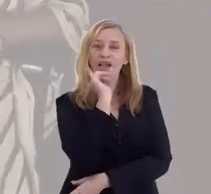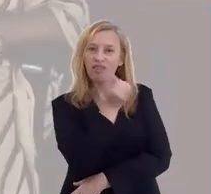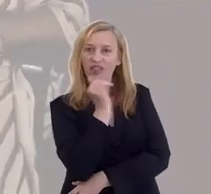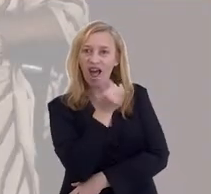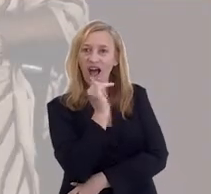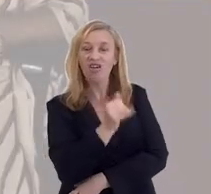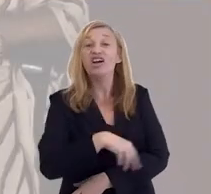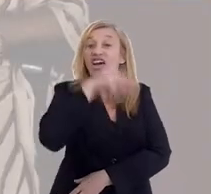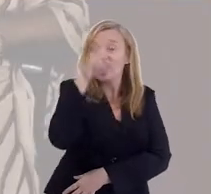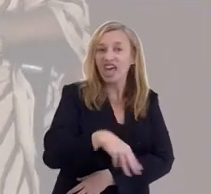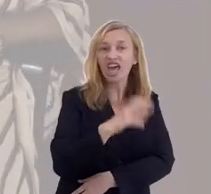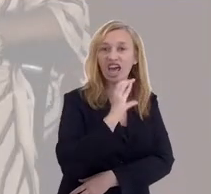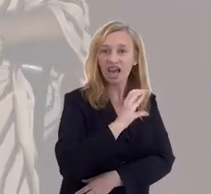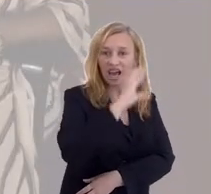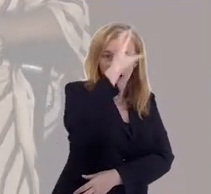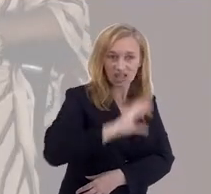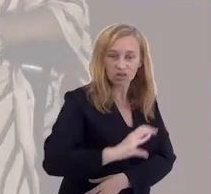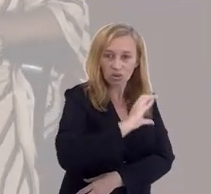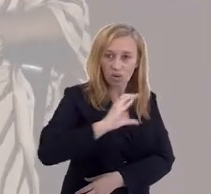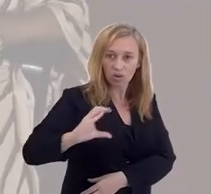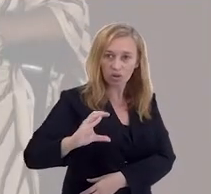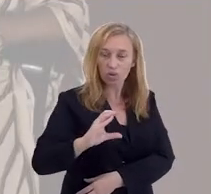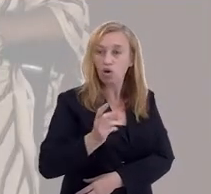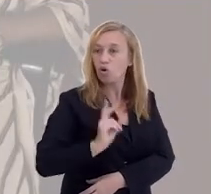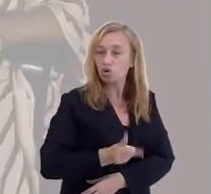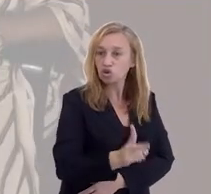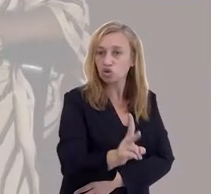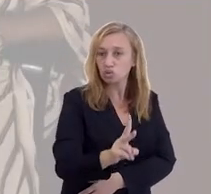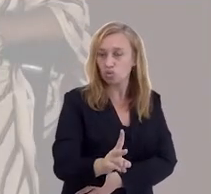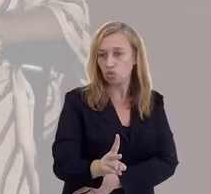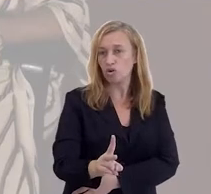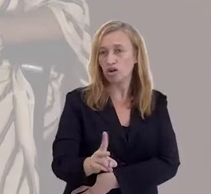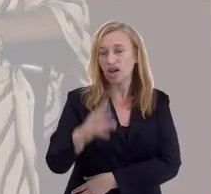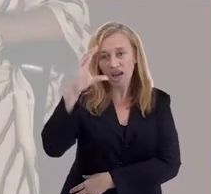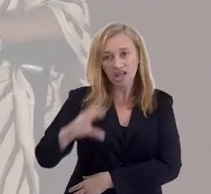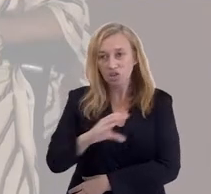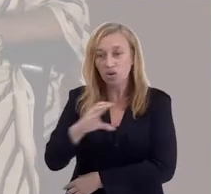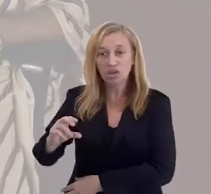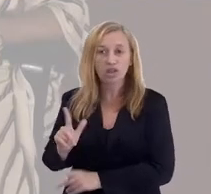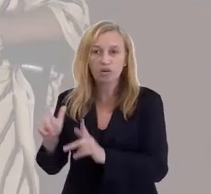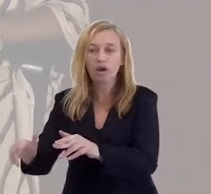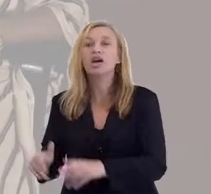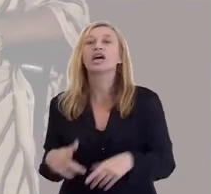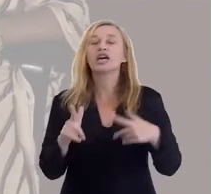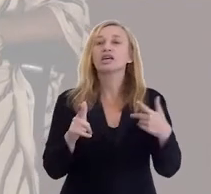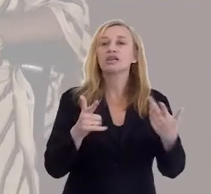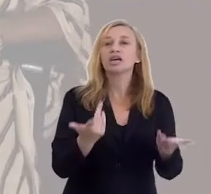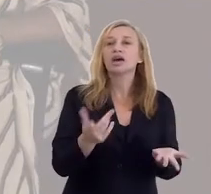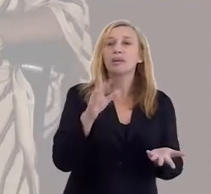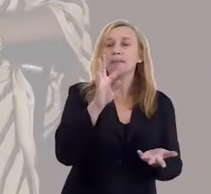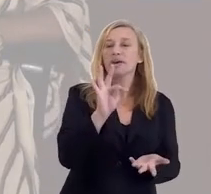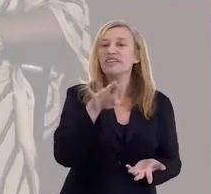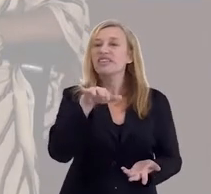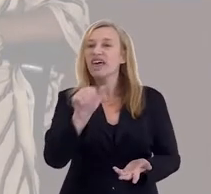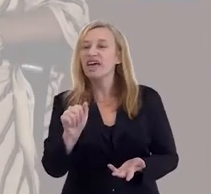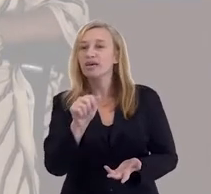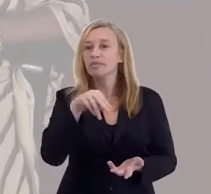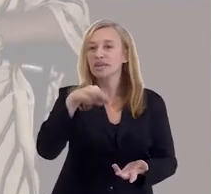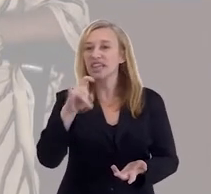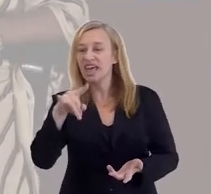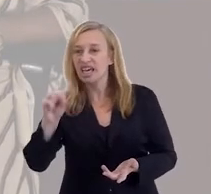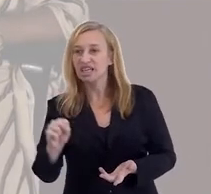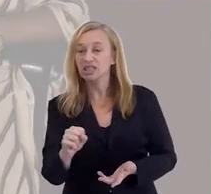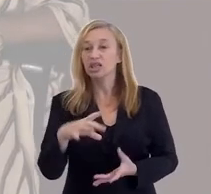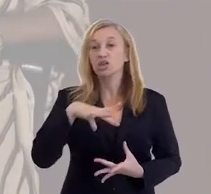Os espíritos narram que quem é católico continua católico do outro lado. Tanto que o Bezerra de Menezes, muitas vezes,